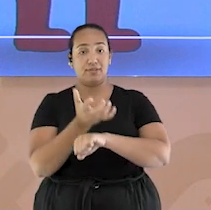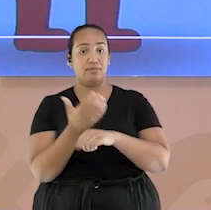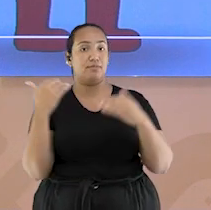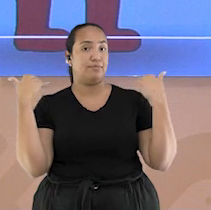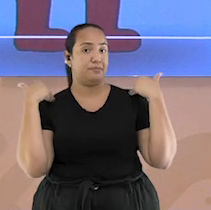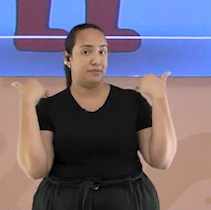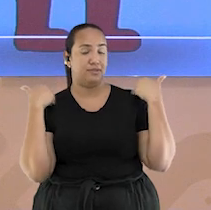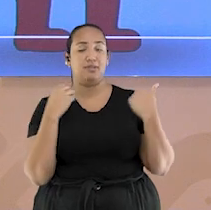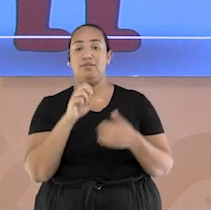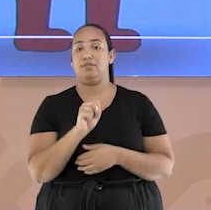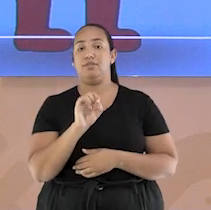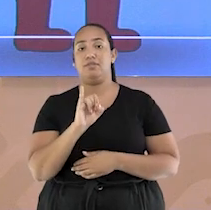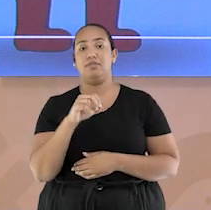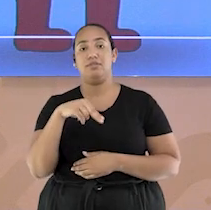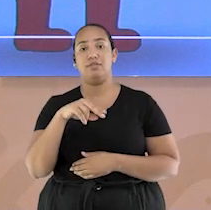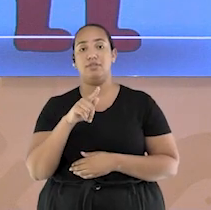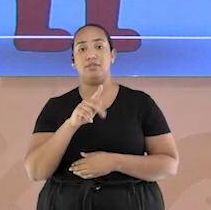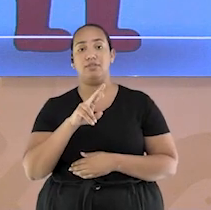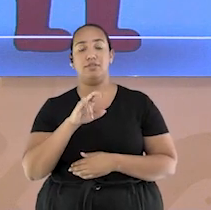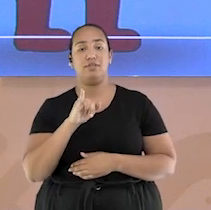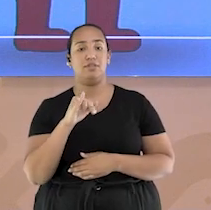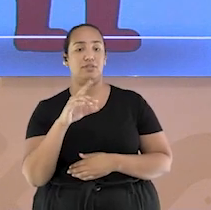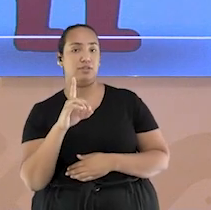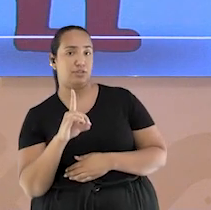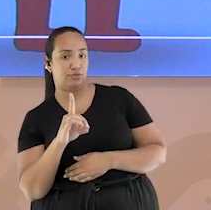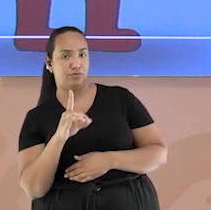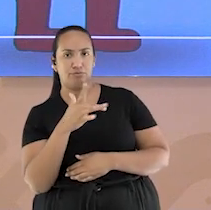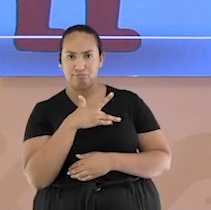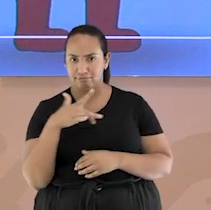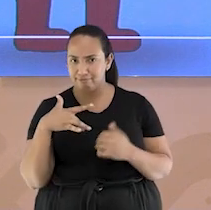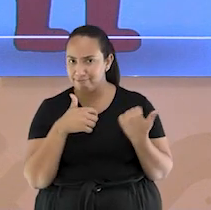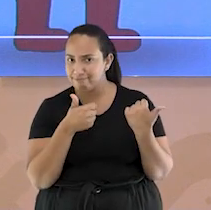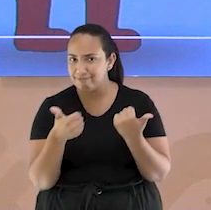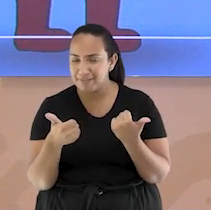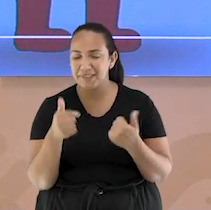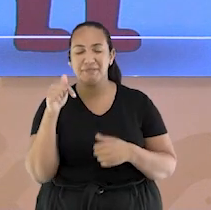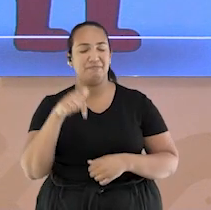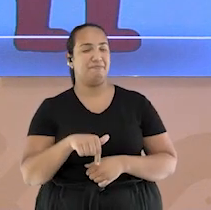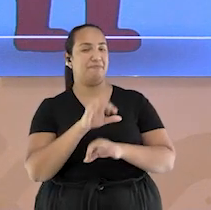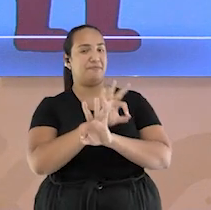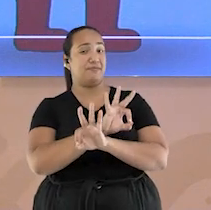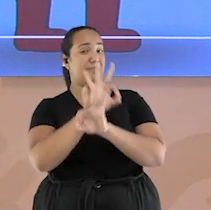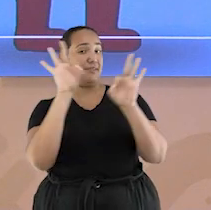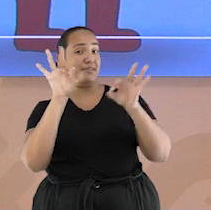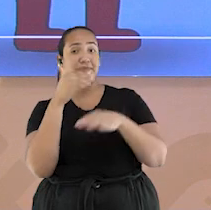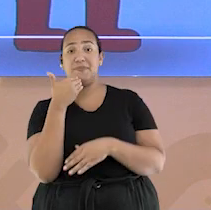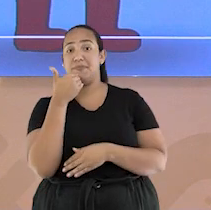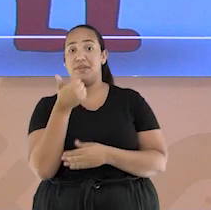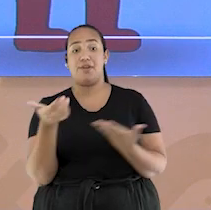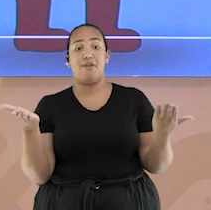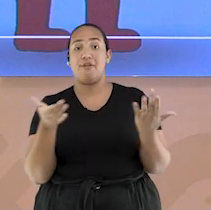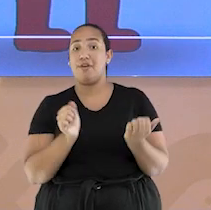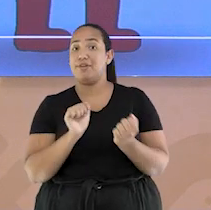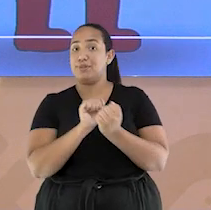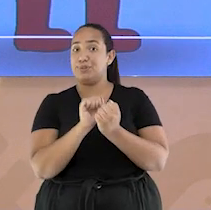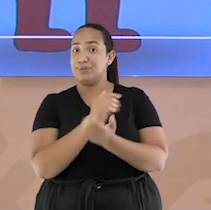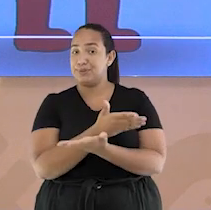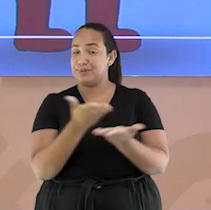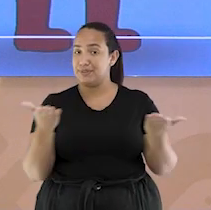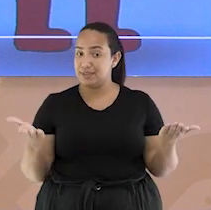Cingred Ramos. Tudo bem com vocês? Por aqui está tudo ótimo, melhor agora com a companhia de vocês.